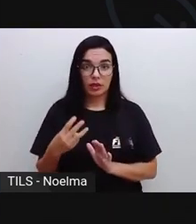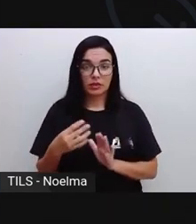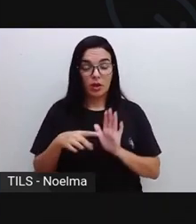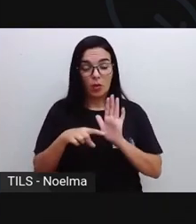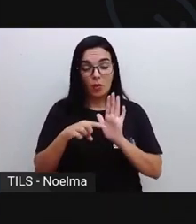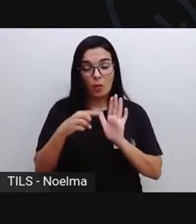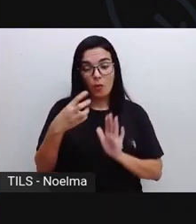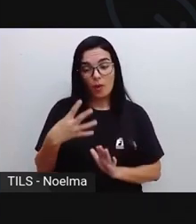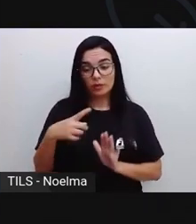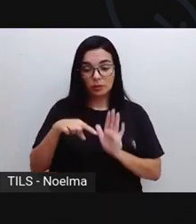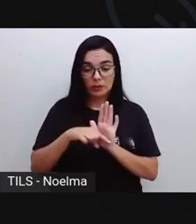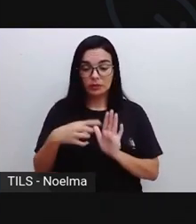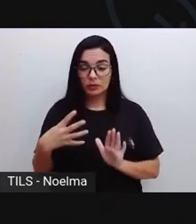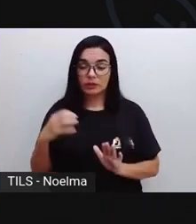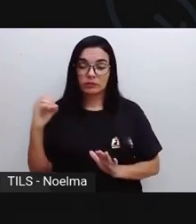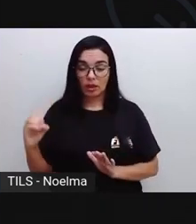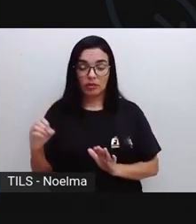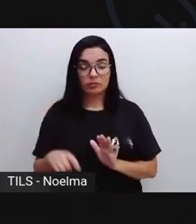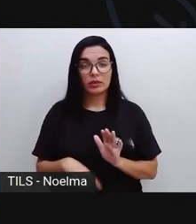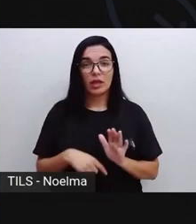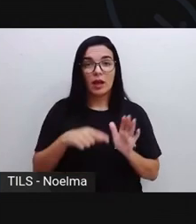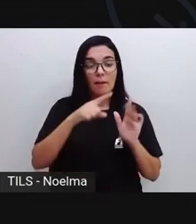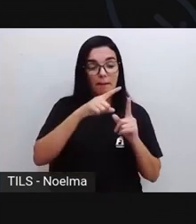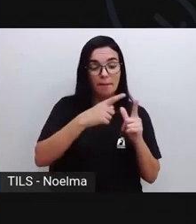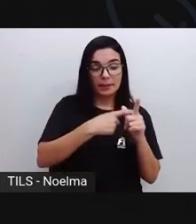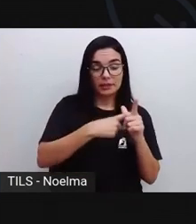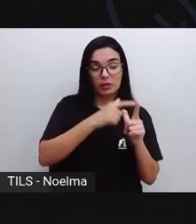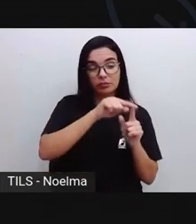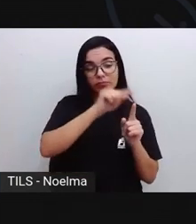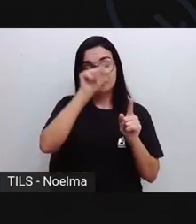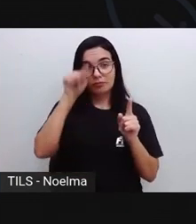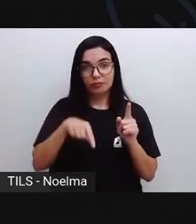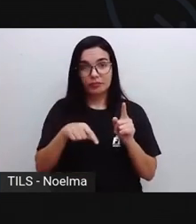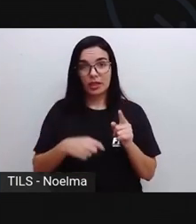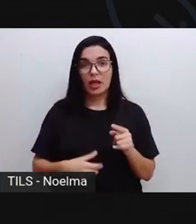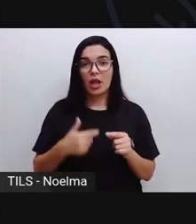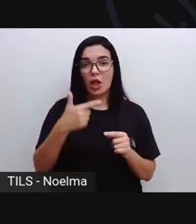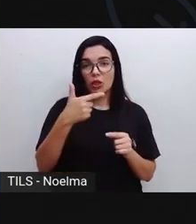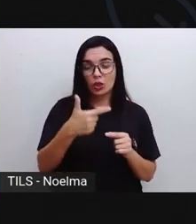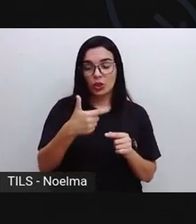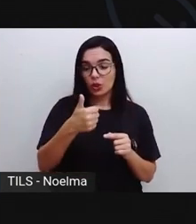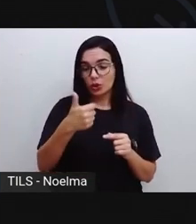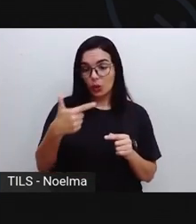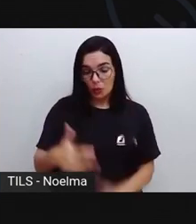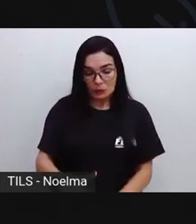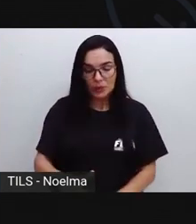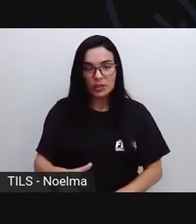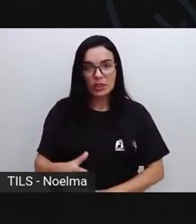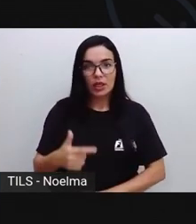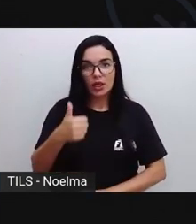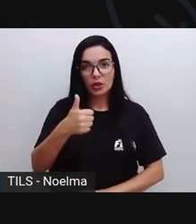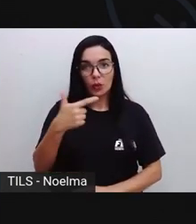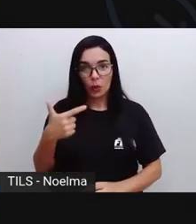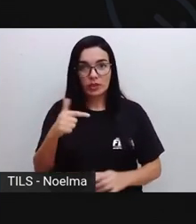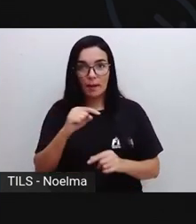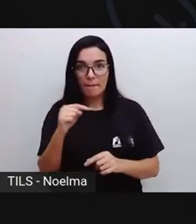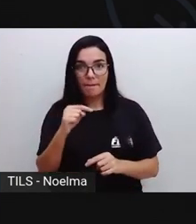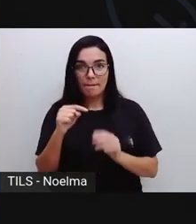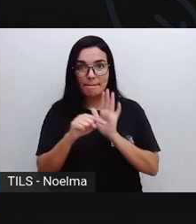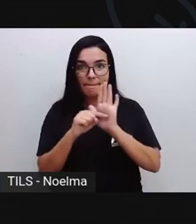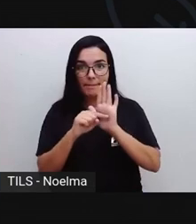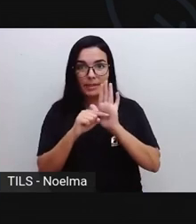4, 0. 2 não pode. A gente pega aqui emprestado na dezena de milhar. Fica 12. Menos 3,